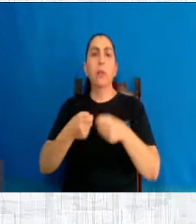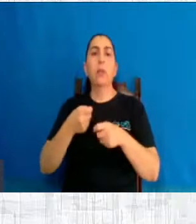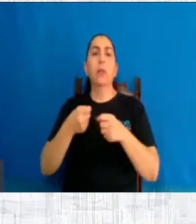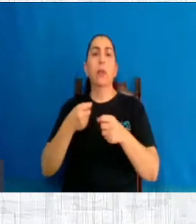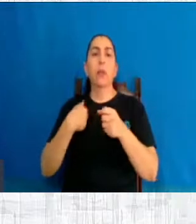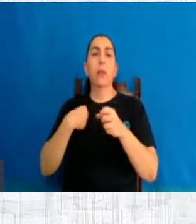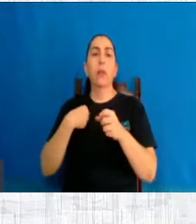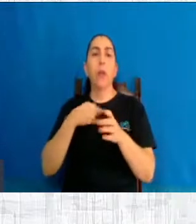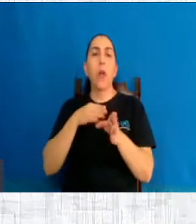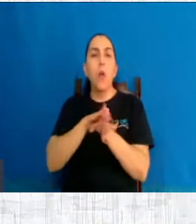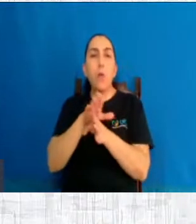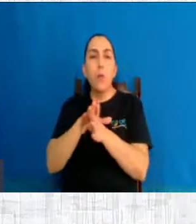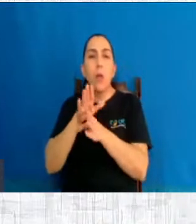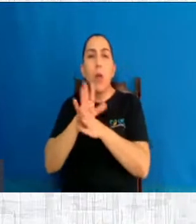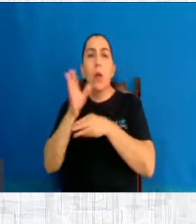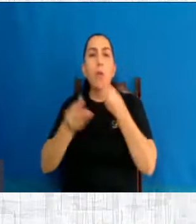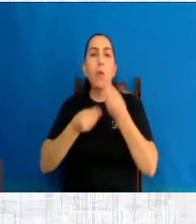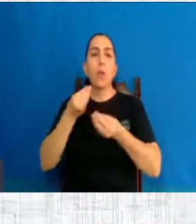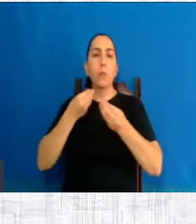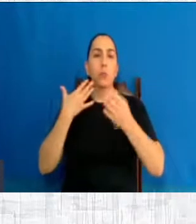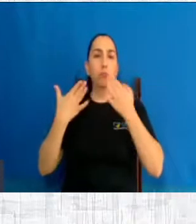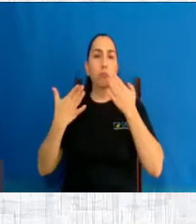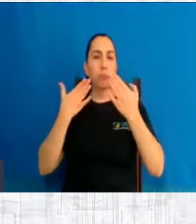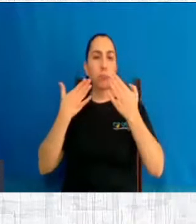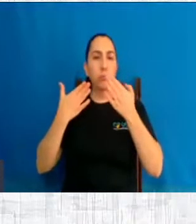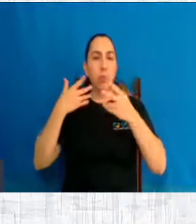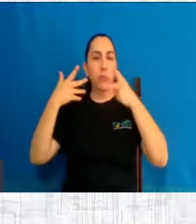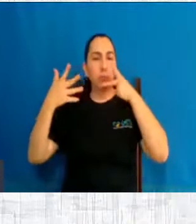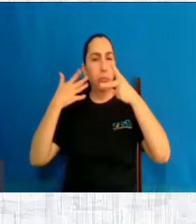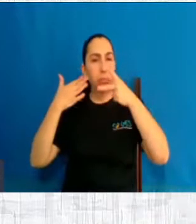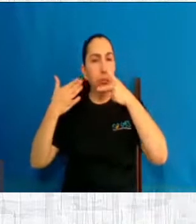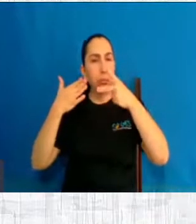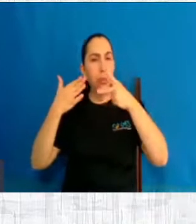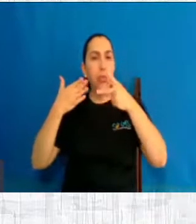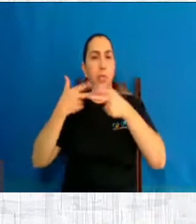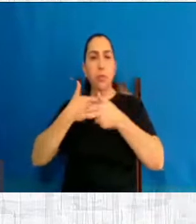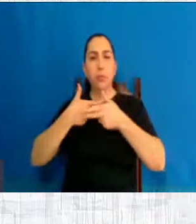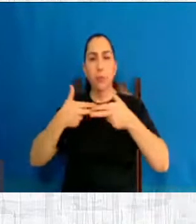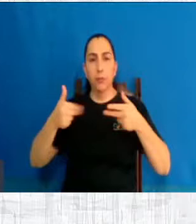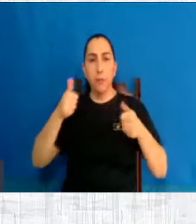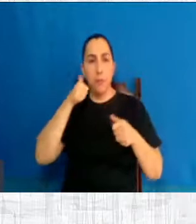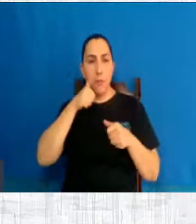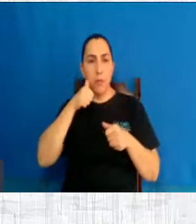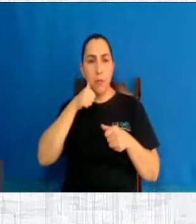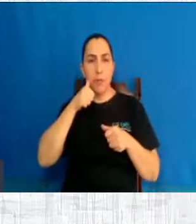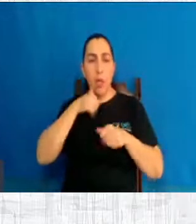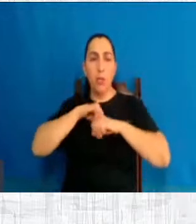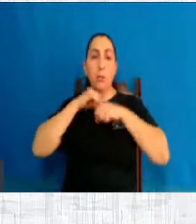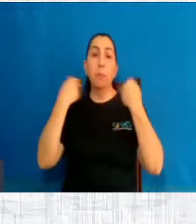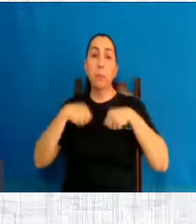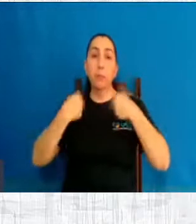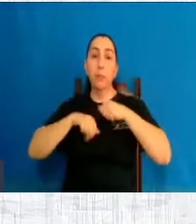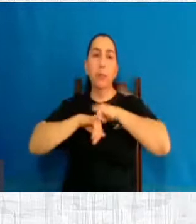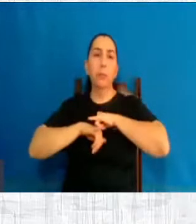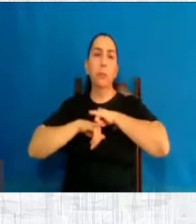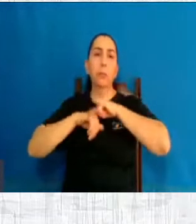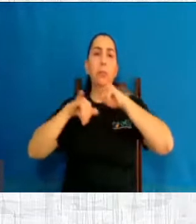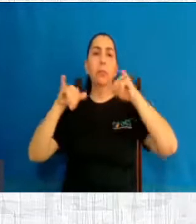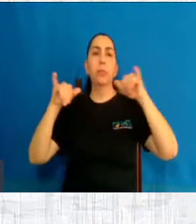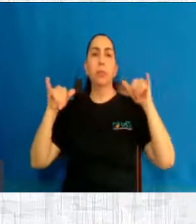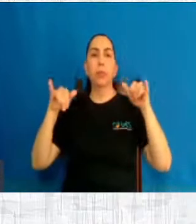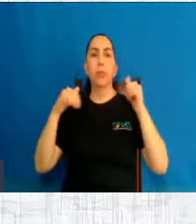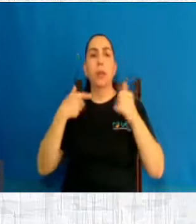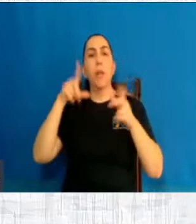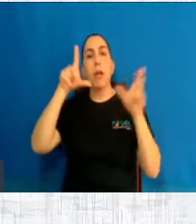psicológicas e psiquiátricas negativas que o aborto pode trazer para as mulheres e diminuir. Só se a gente divulgasse. Se a gente divulgasse isso, já ia